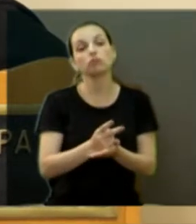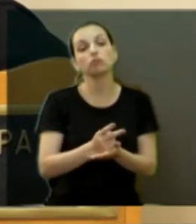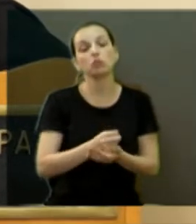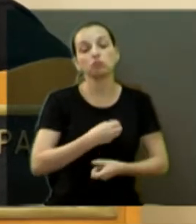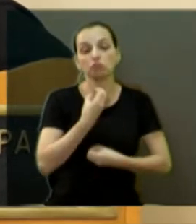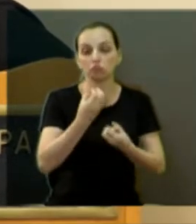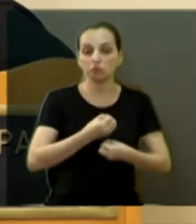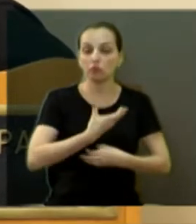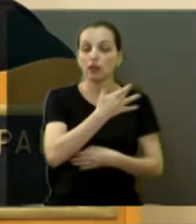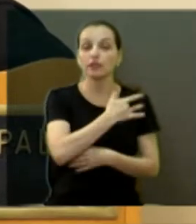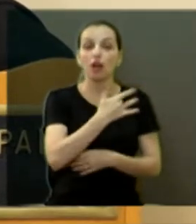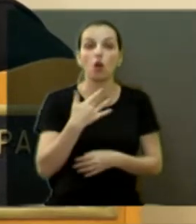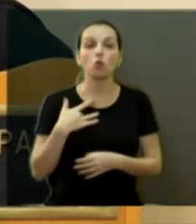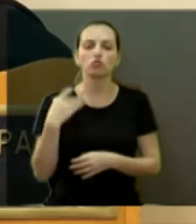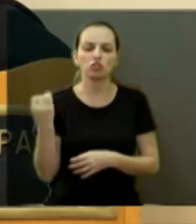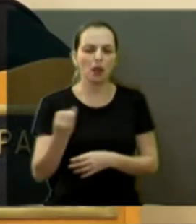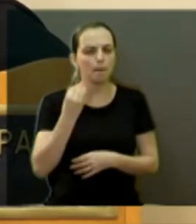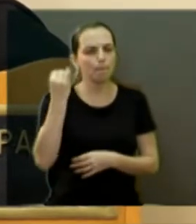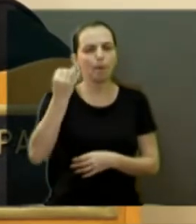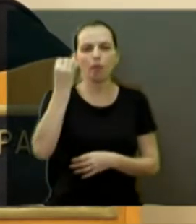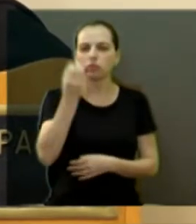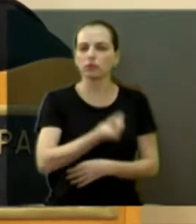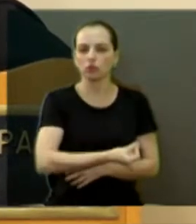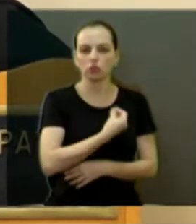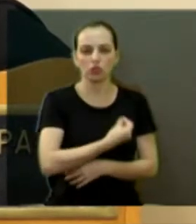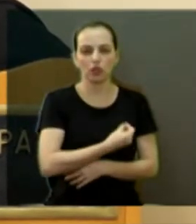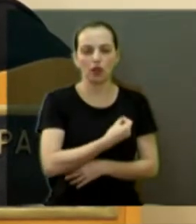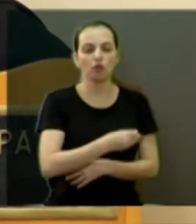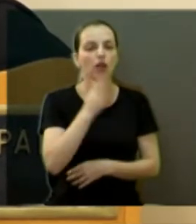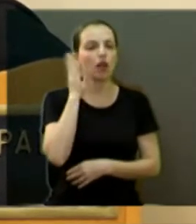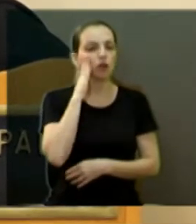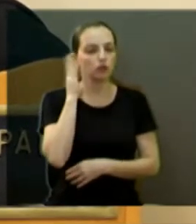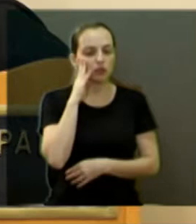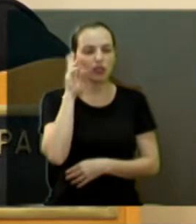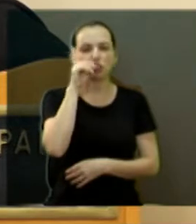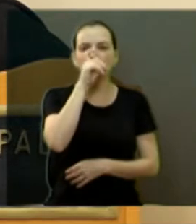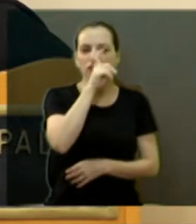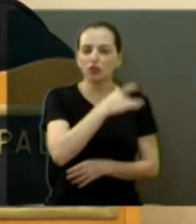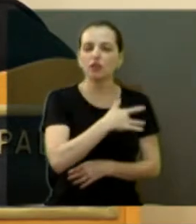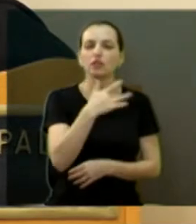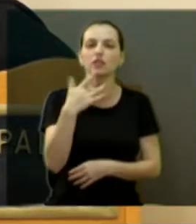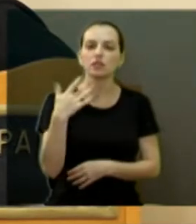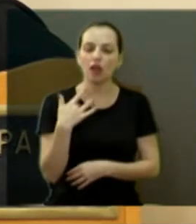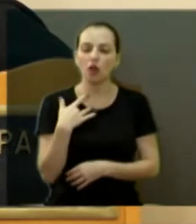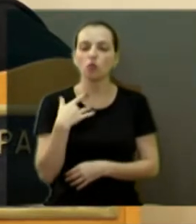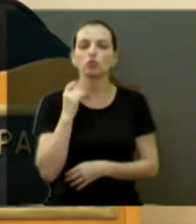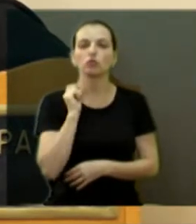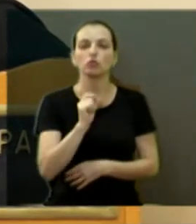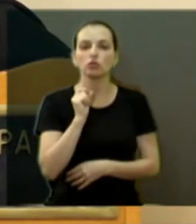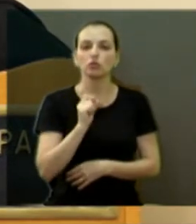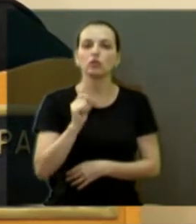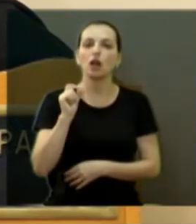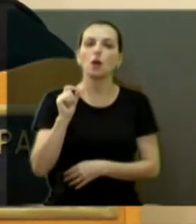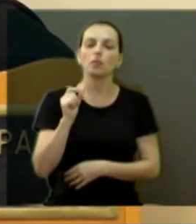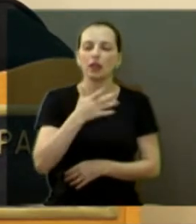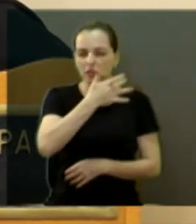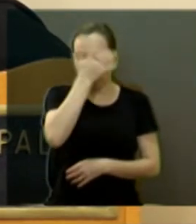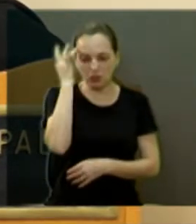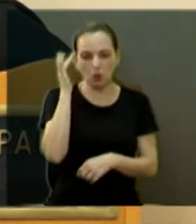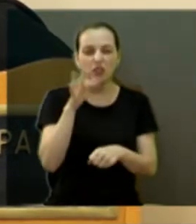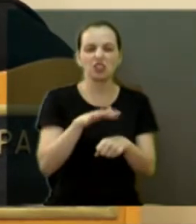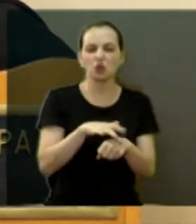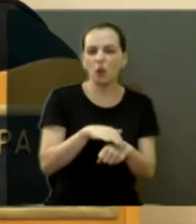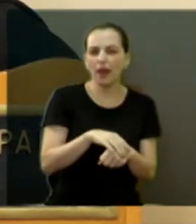tudo na nossa vida. A gente anda por aí, eu sei a dificuldade da saúde é grande. Muita gente dando AVC, muita